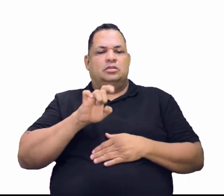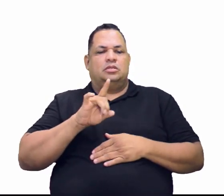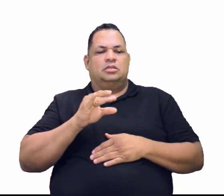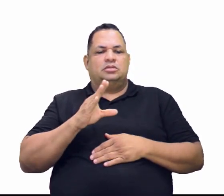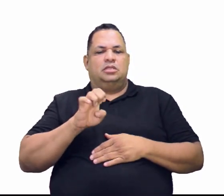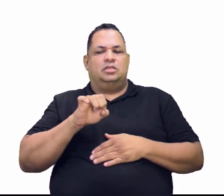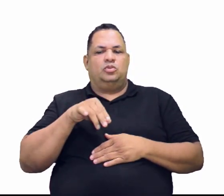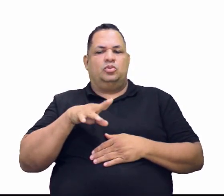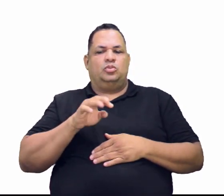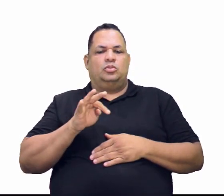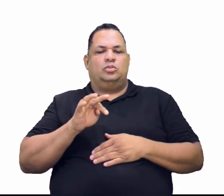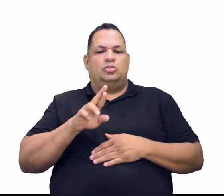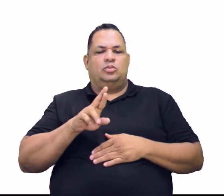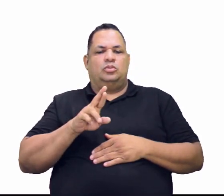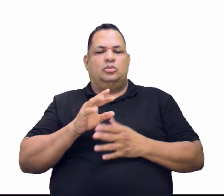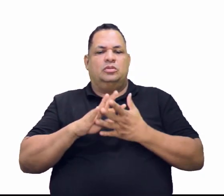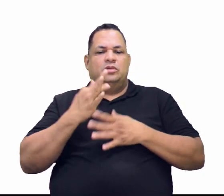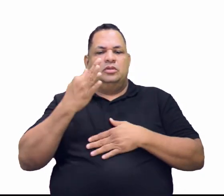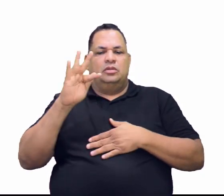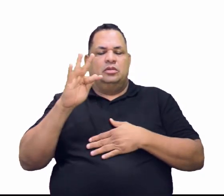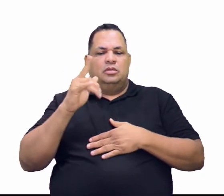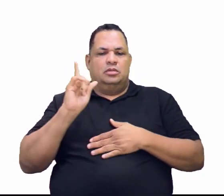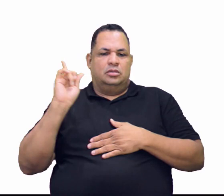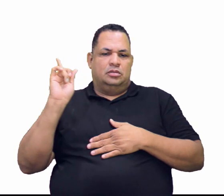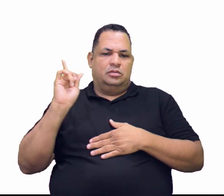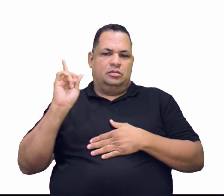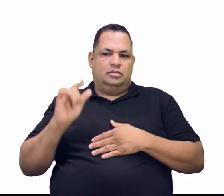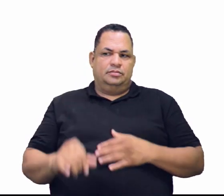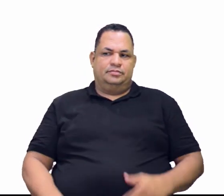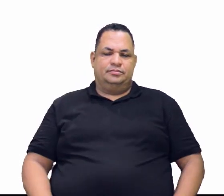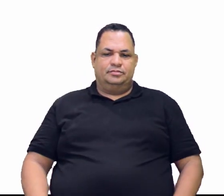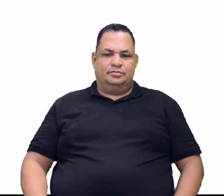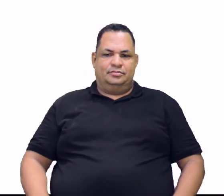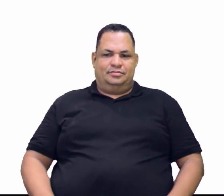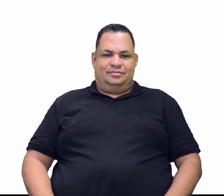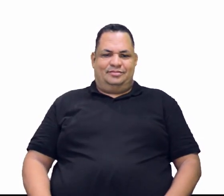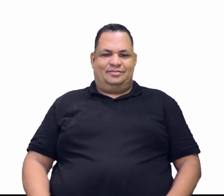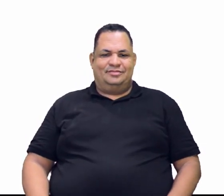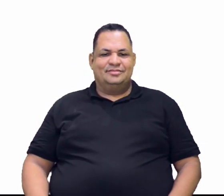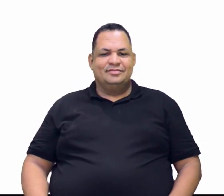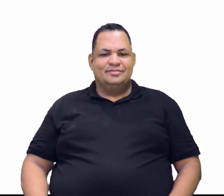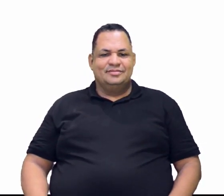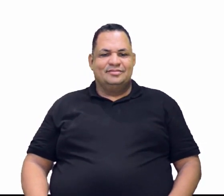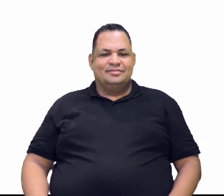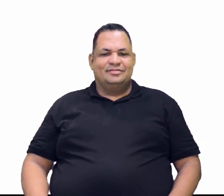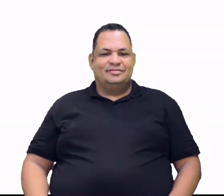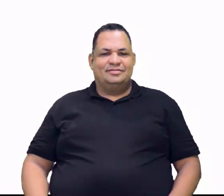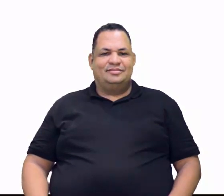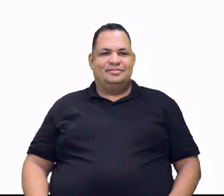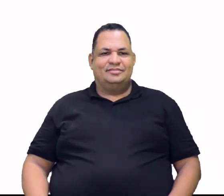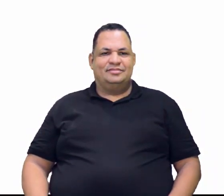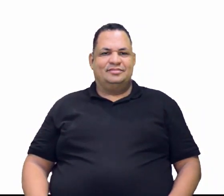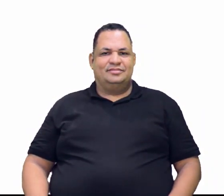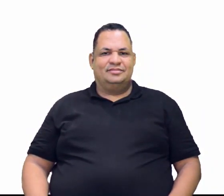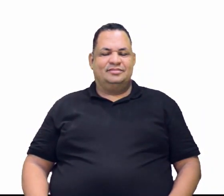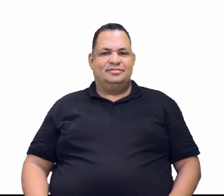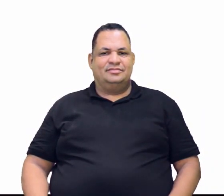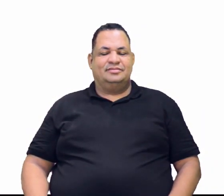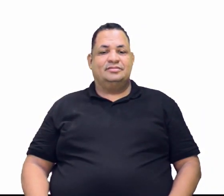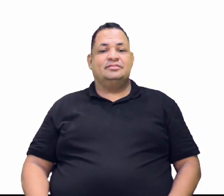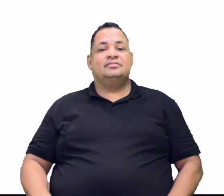latim, cassiterou, em francês, cassiteriter. Cassiteriter. Olha lá.